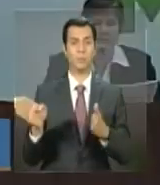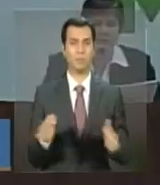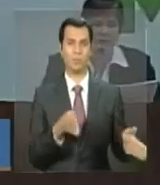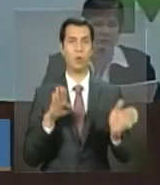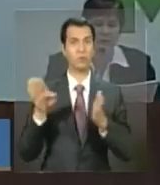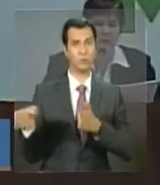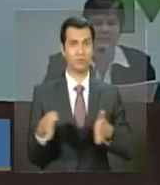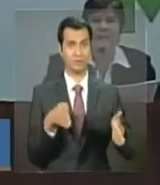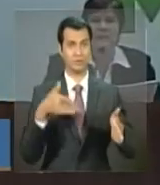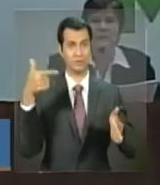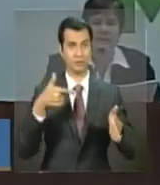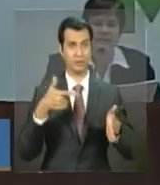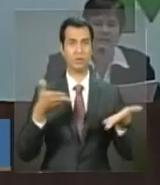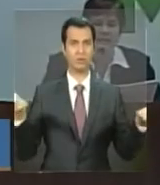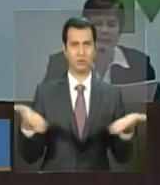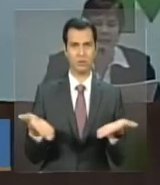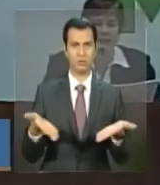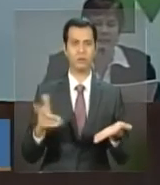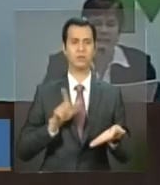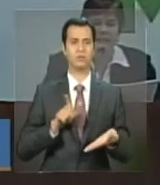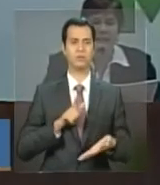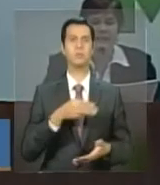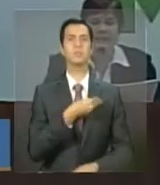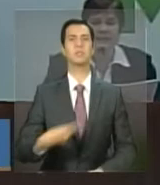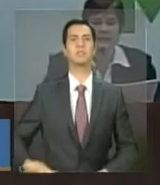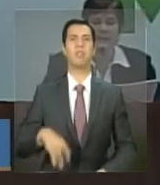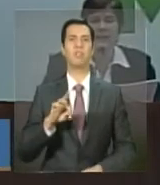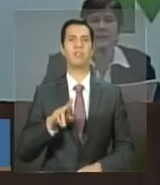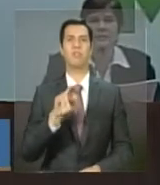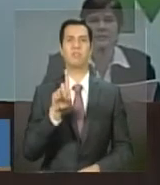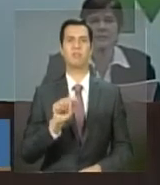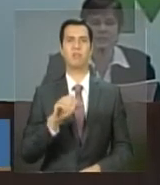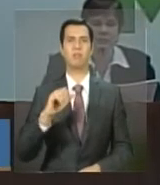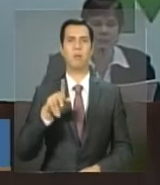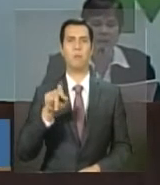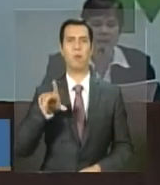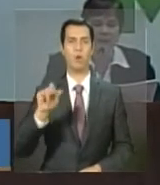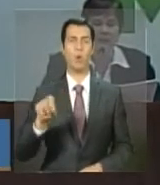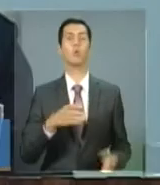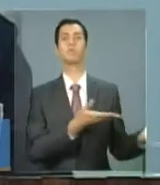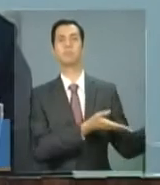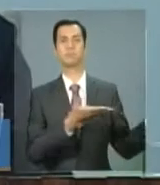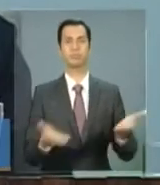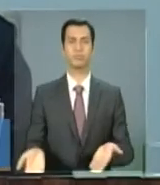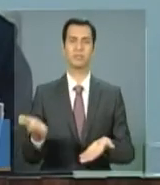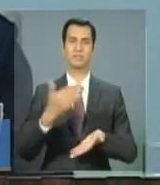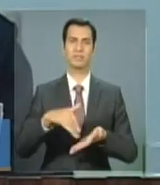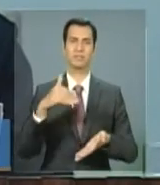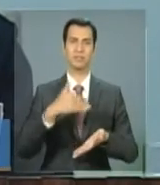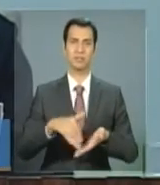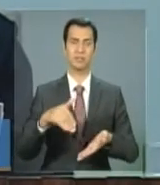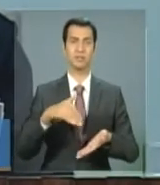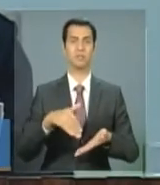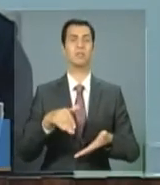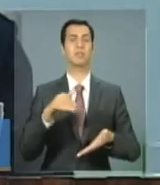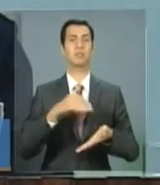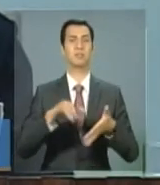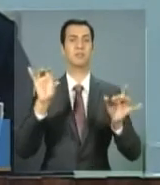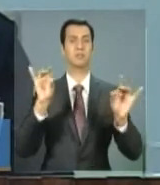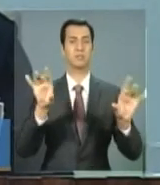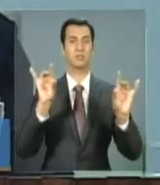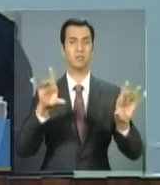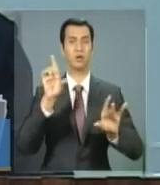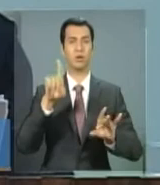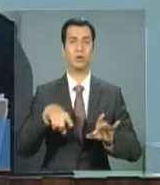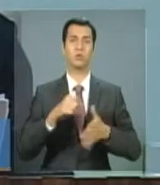Tereza Campelo recebe a secretária da Secretaria Extraordinária para Superação da Extrema Pobreza,